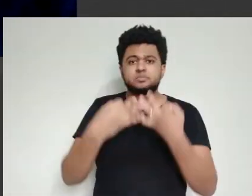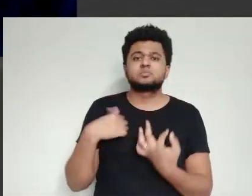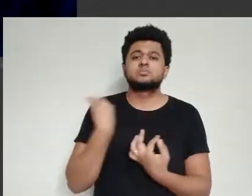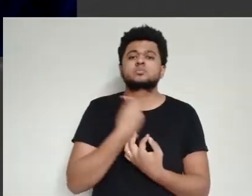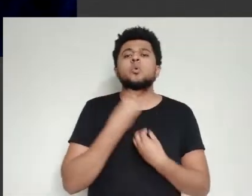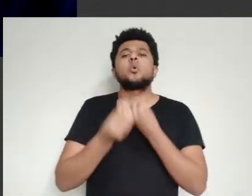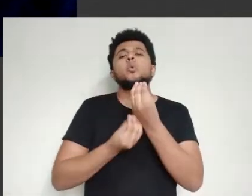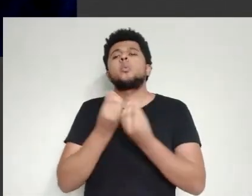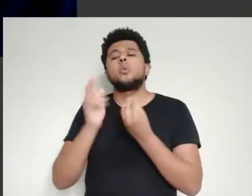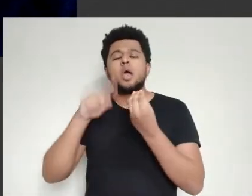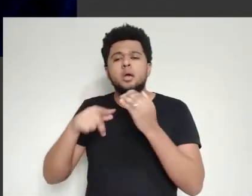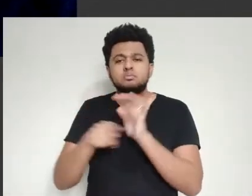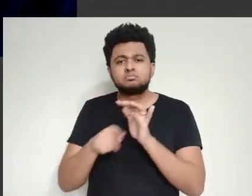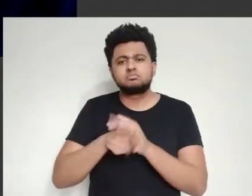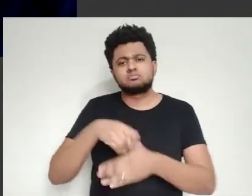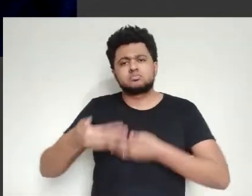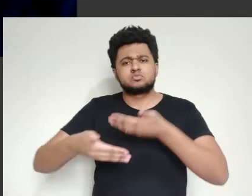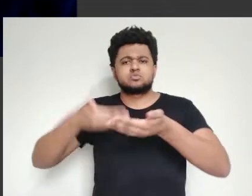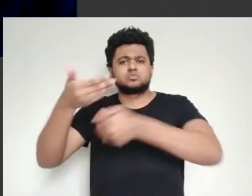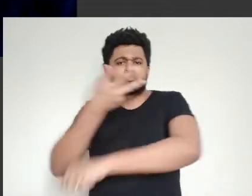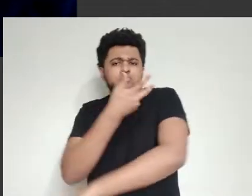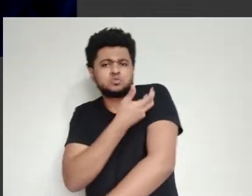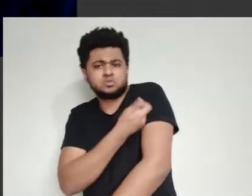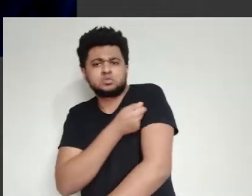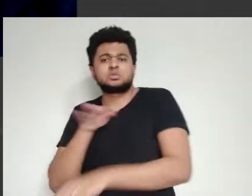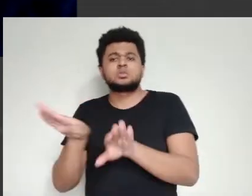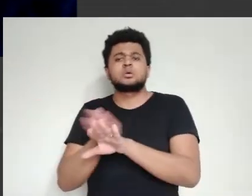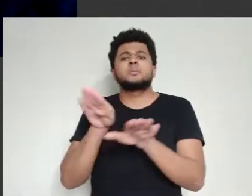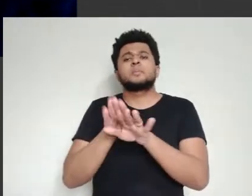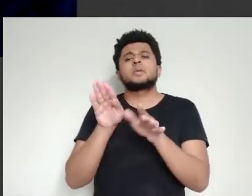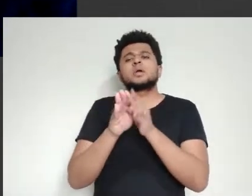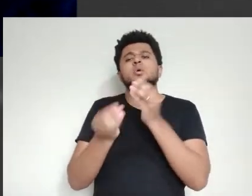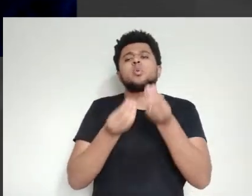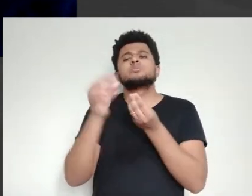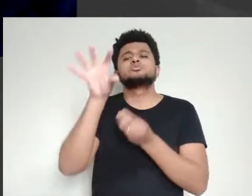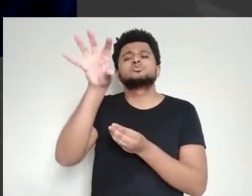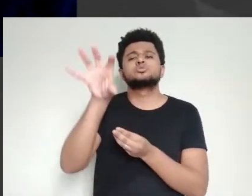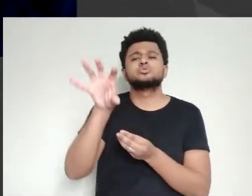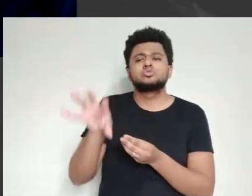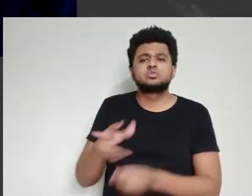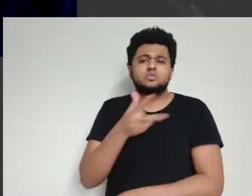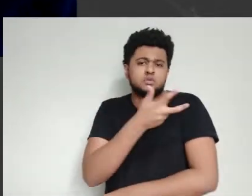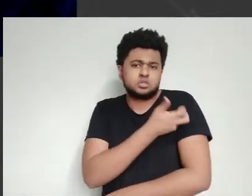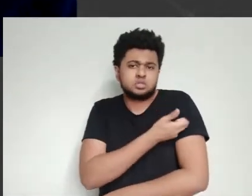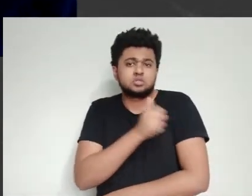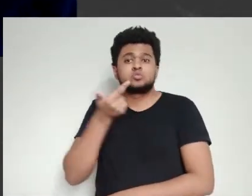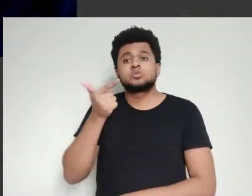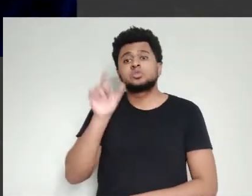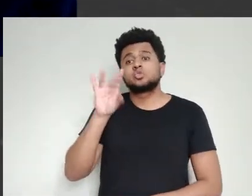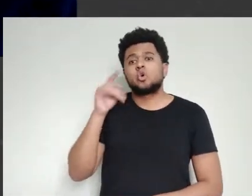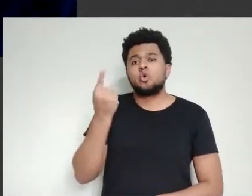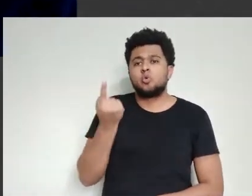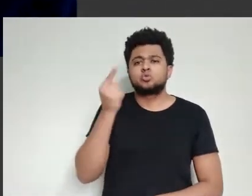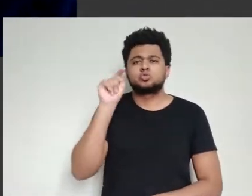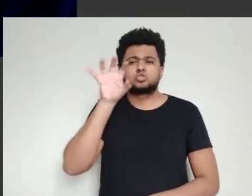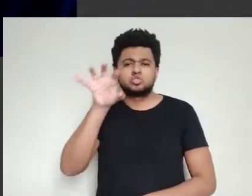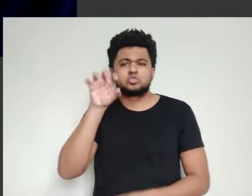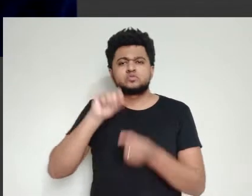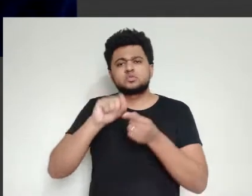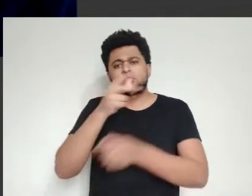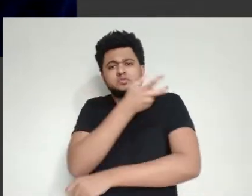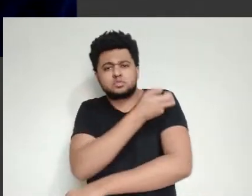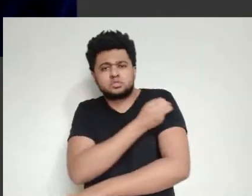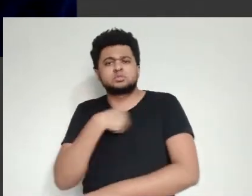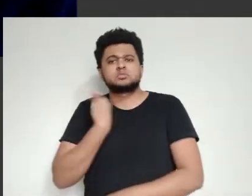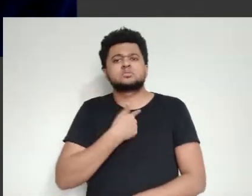Então, eu queria que você explicasse para a gente um pouquinho como funciona esse desenvolvimento de vacinas e até mesmo os tipos de vacina, né, porque não tem